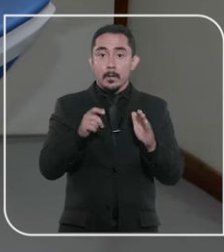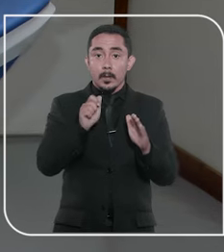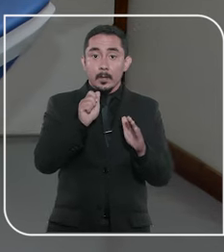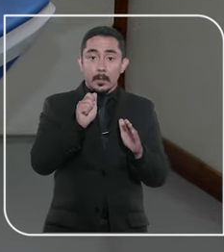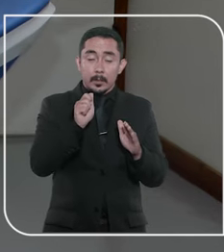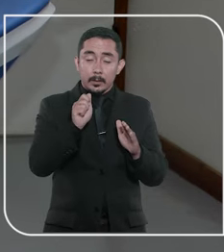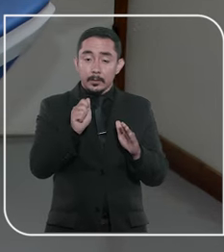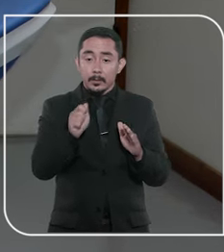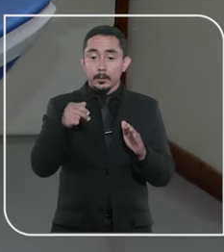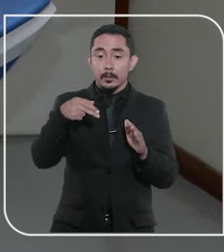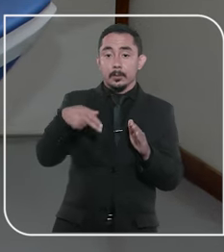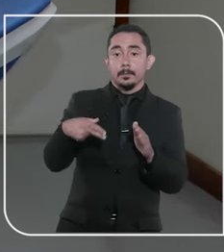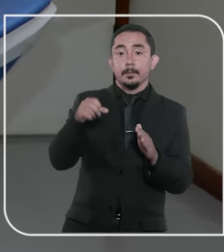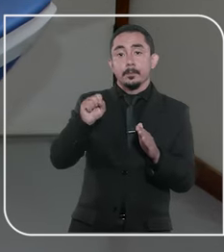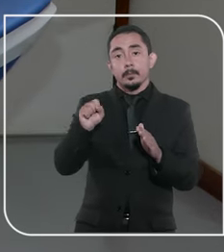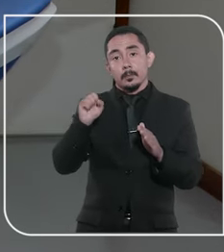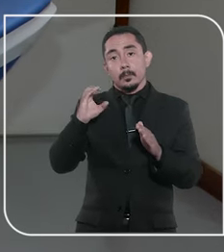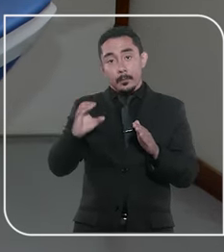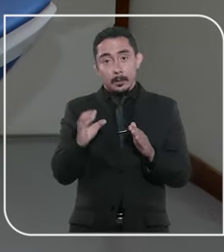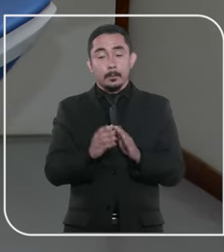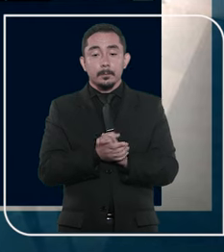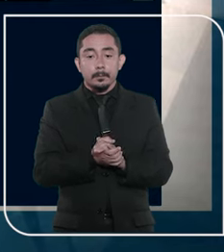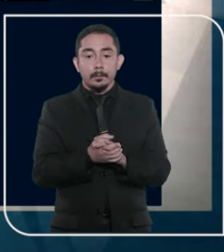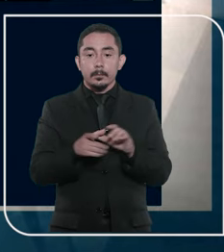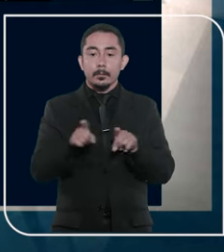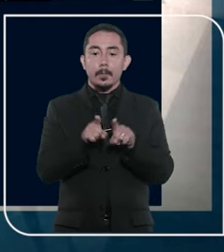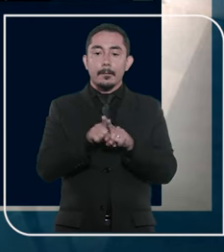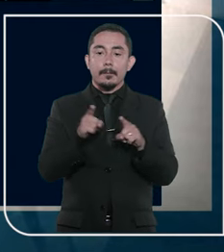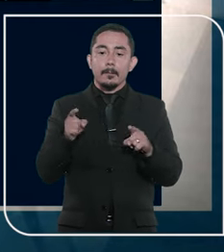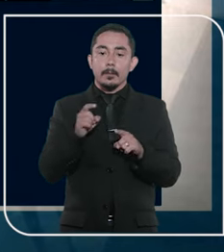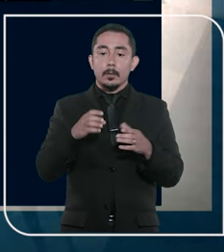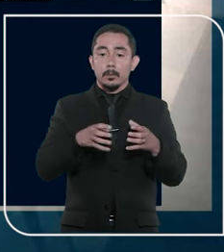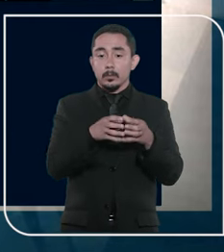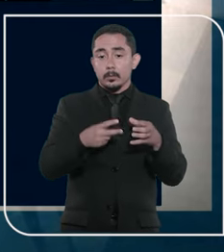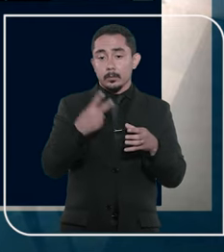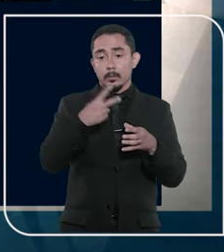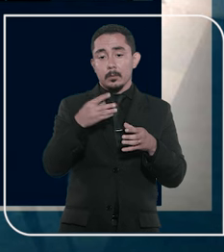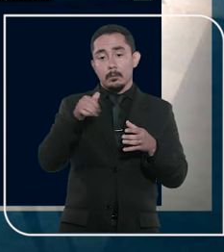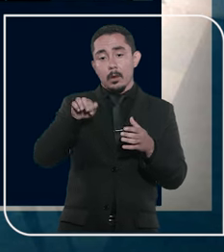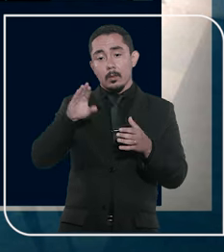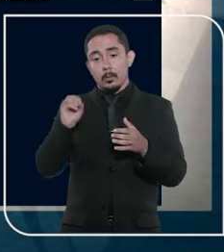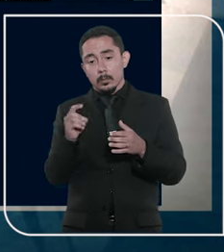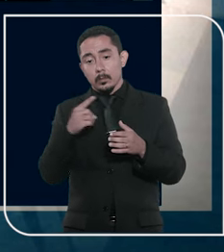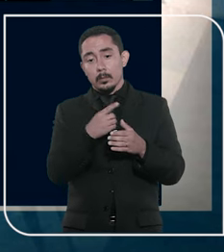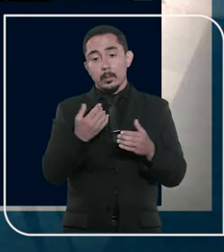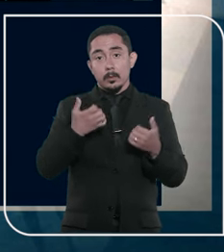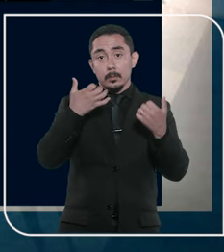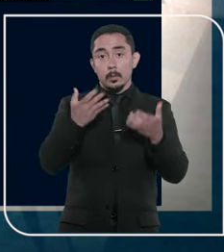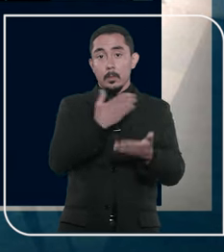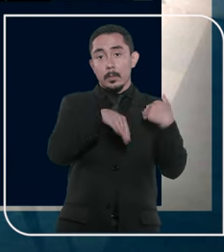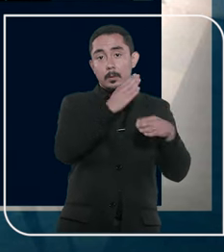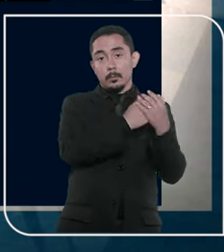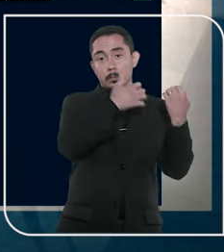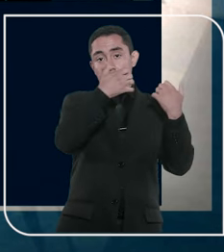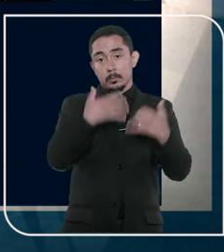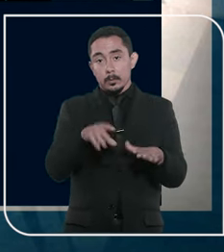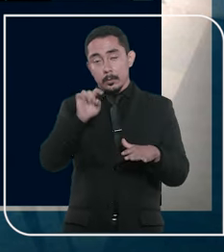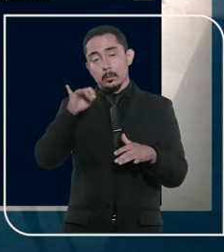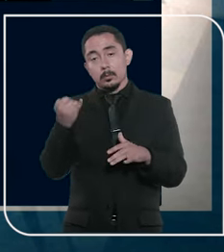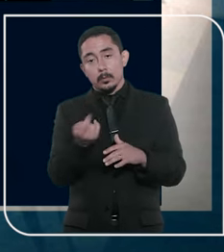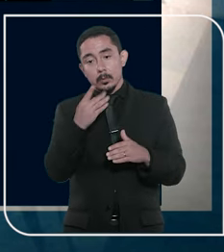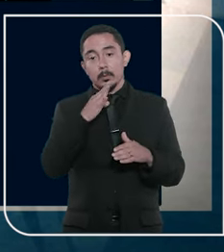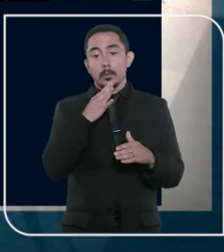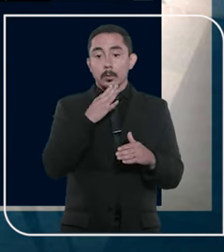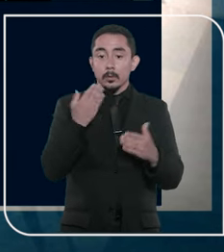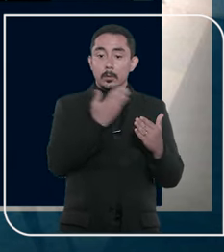fiscalização da Agência Nacional de Saúde Suplementar. O relator do caso na segunda turma, ministro Mauro Campo Belmarques, citou o